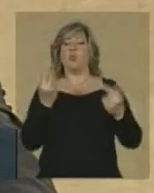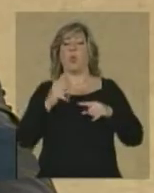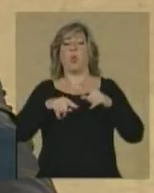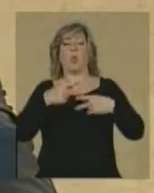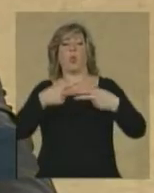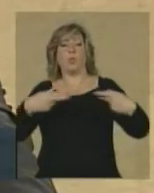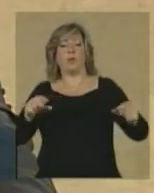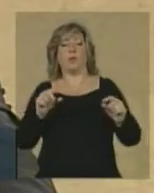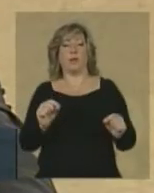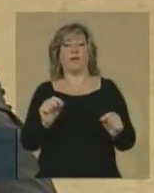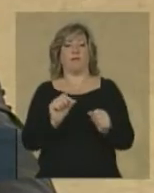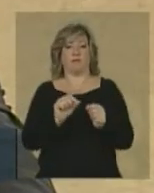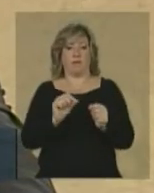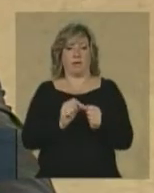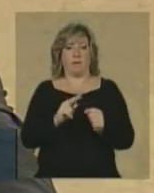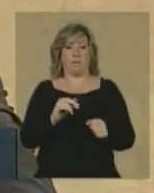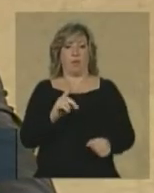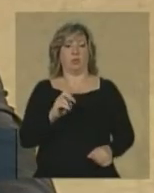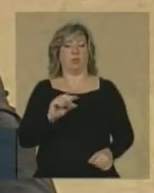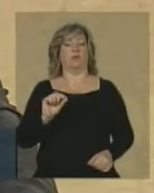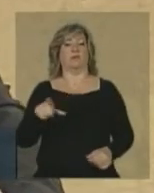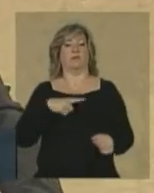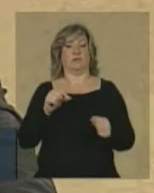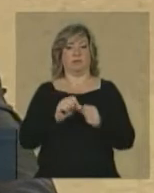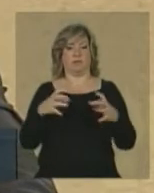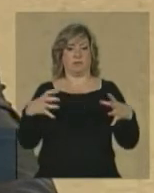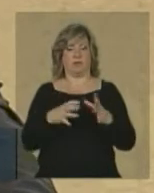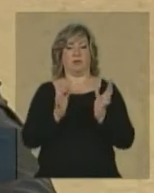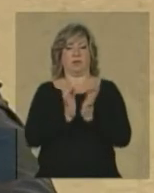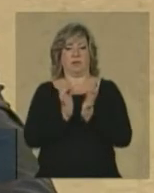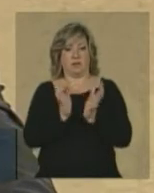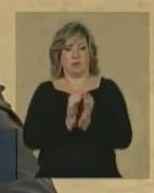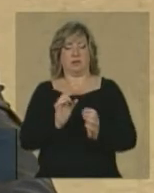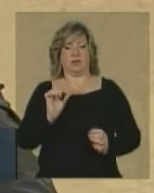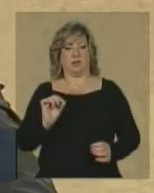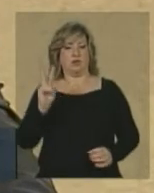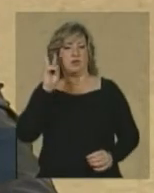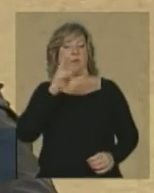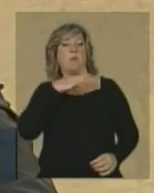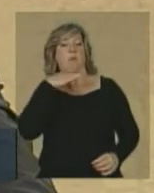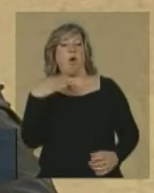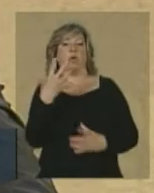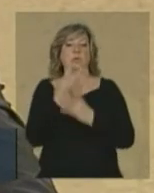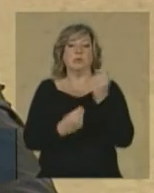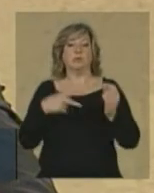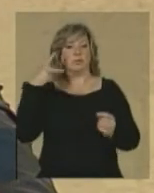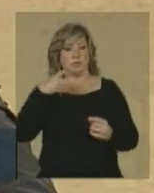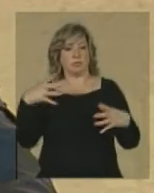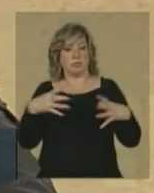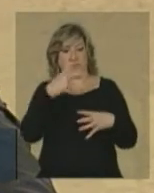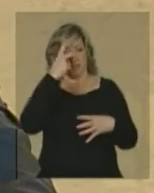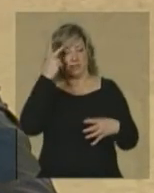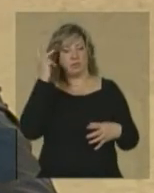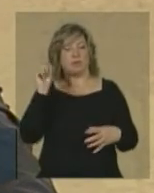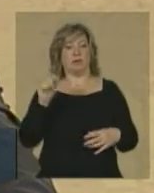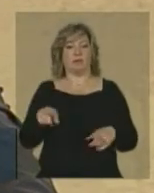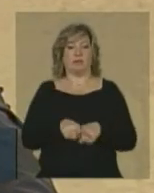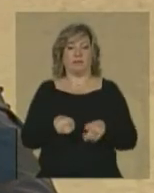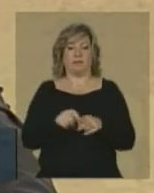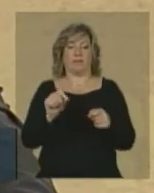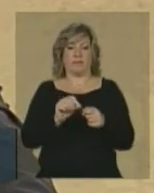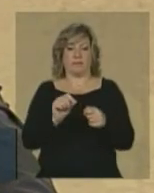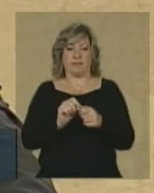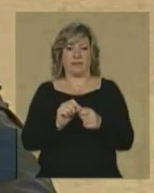produzido nos julgamentos ocorridos no âmbito da Comissão Especial sobre Mortes Aparecidos Políticos foi digitalizado pelo Arquivo